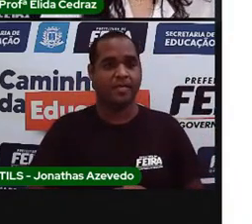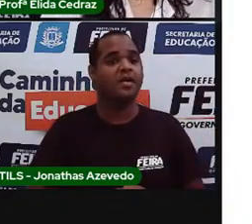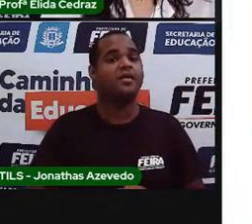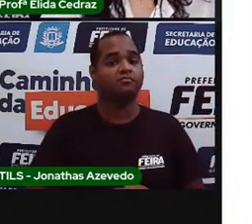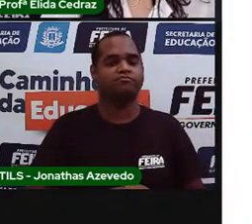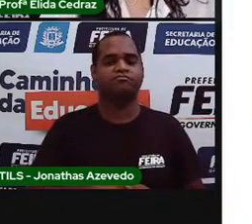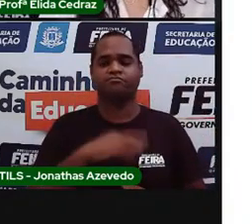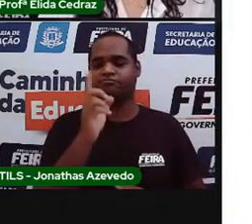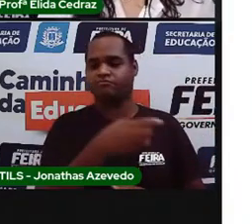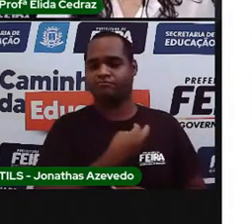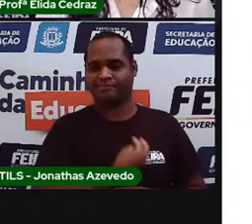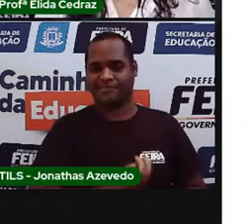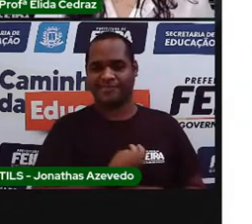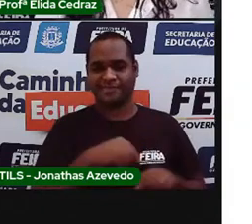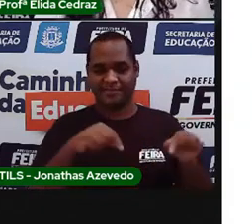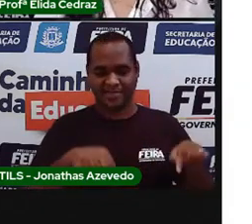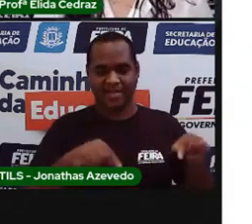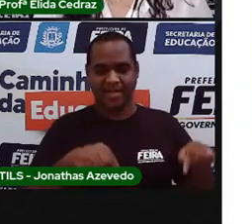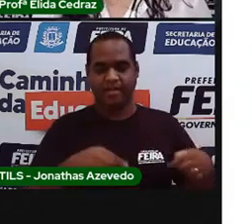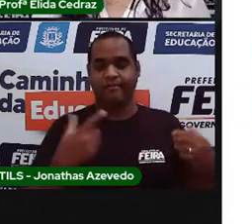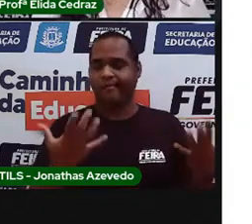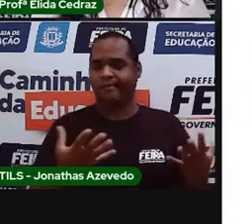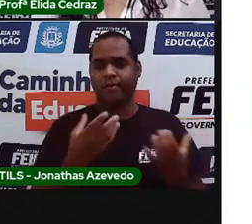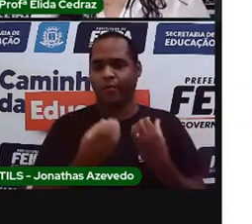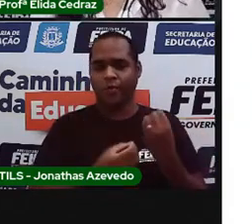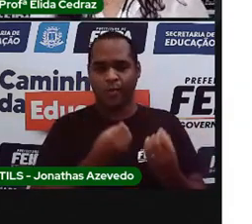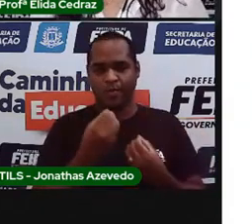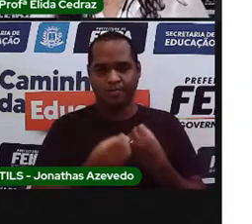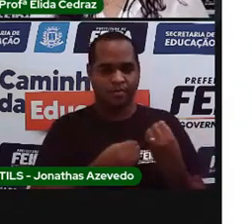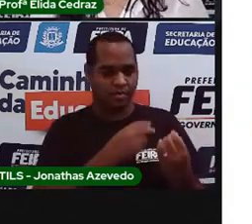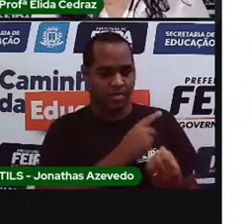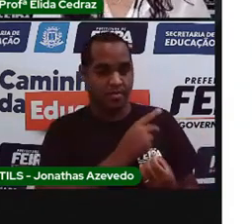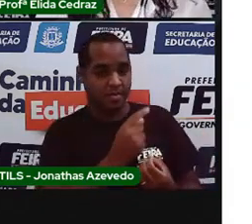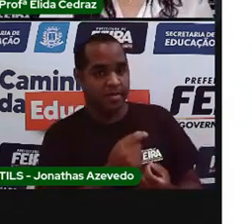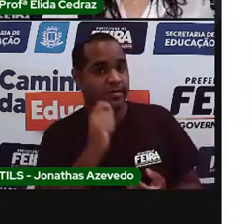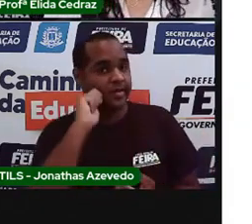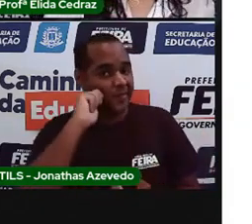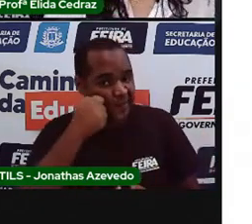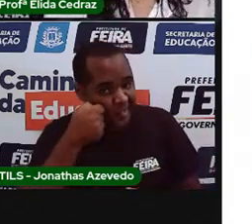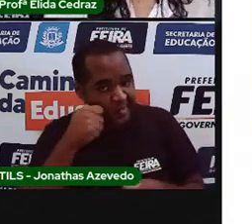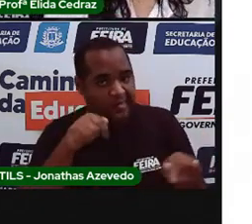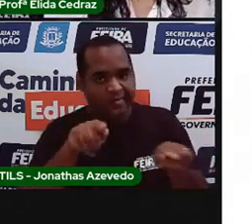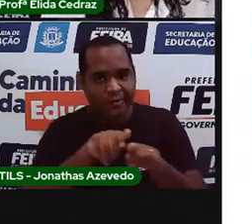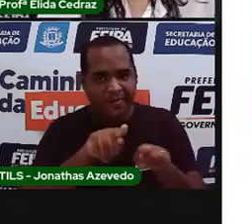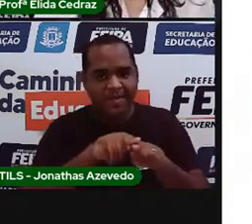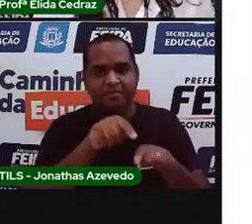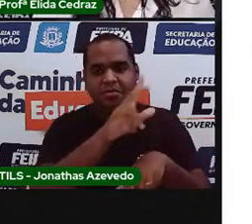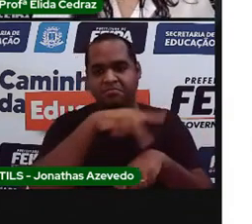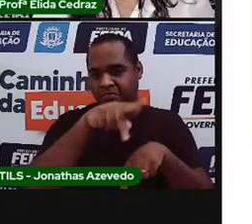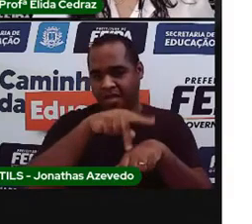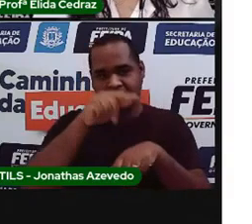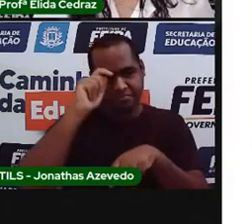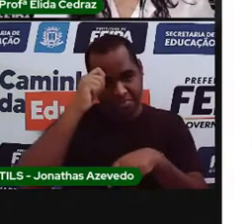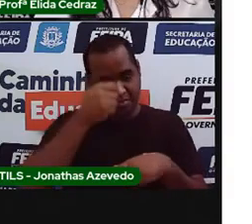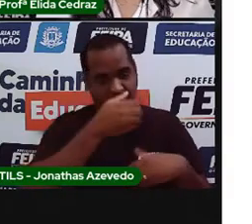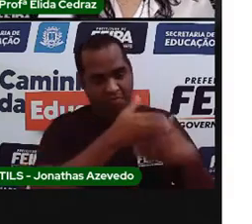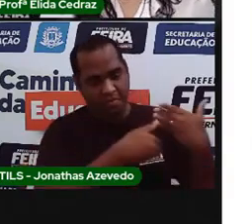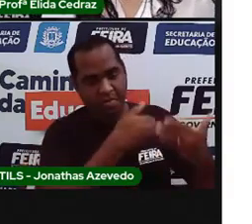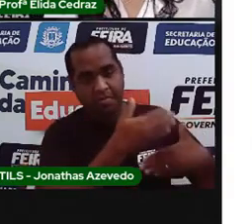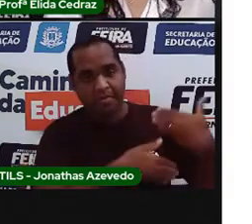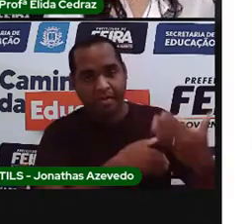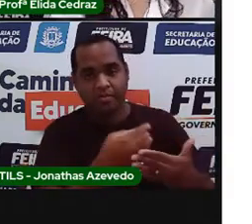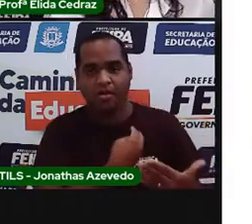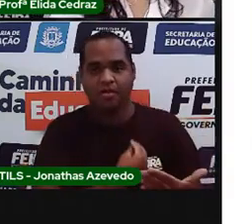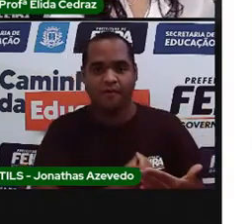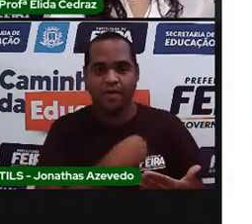Nós temos as tradições afrodescendentes, as que foram deixadas e estão vivas até hoje.